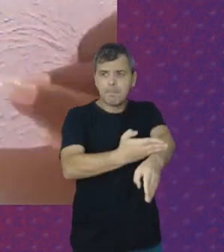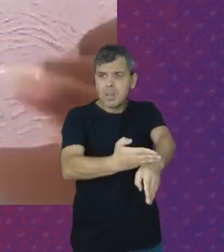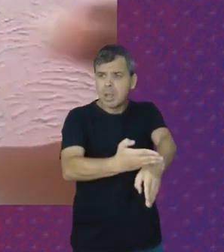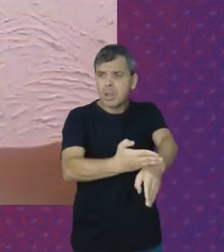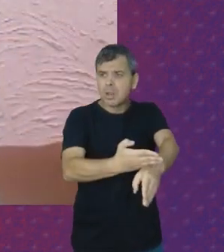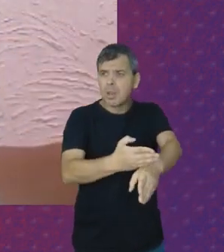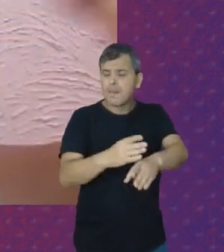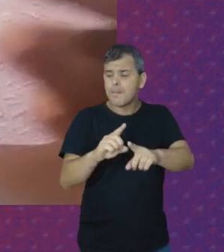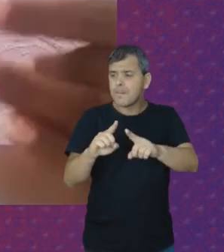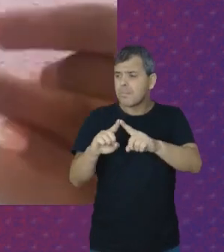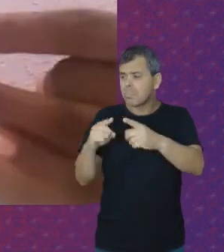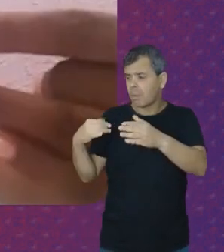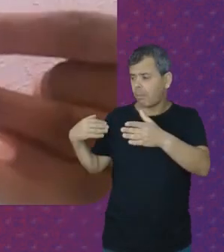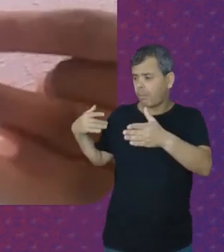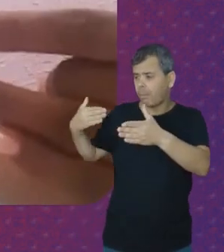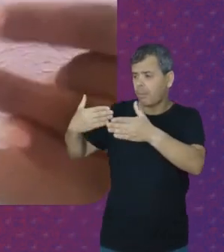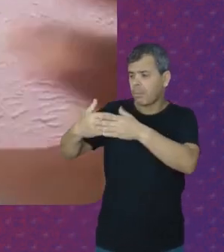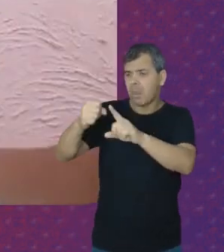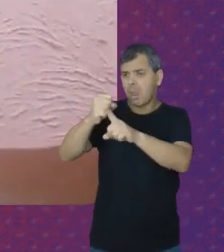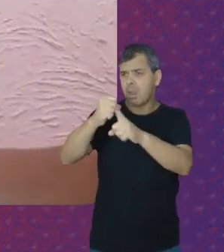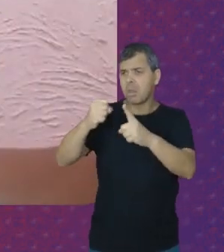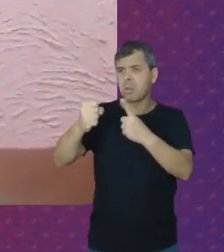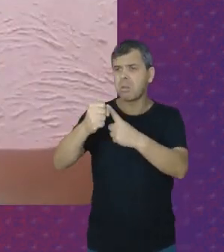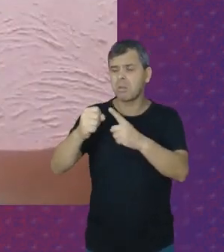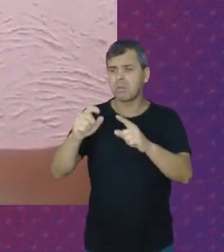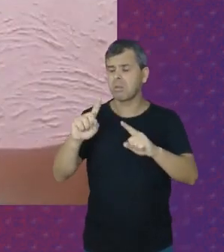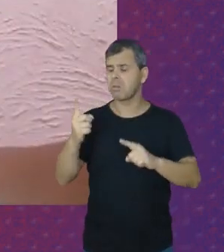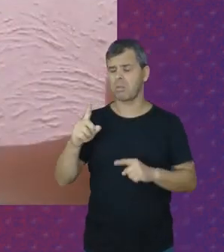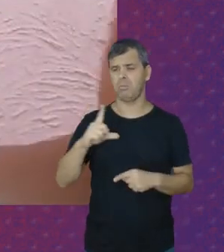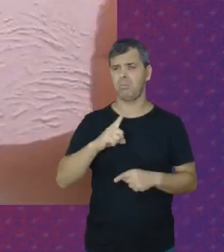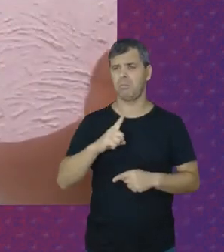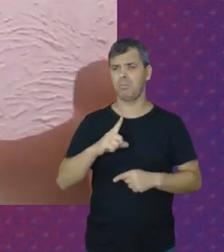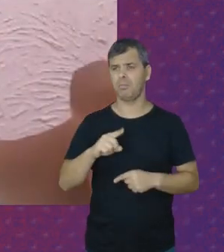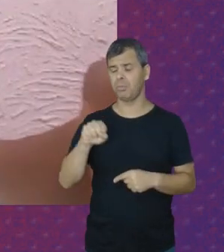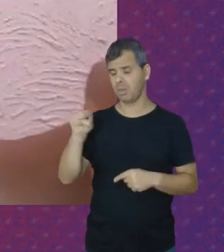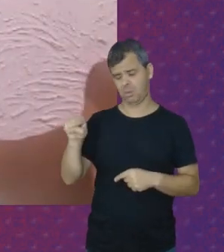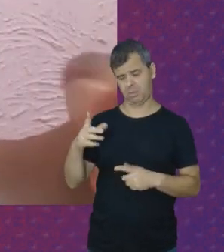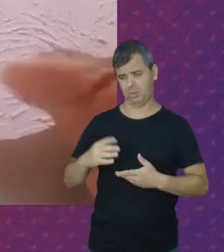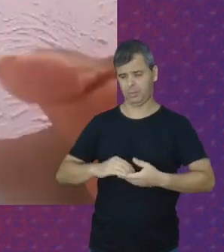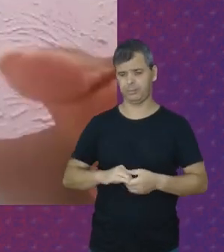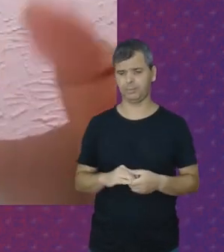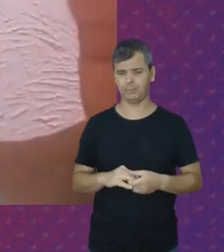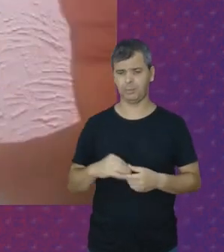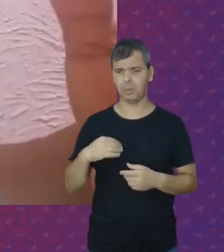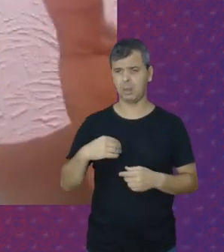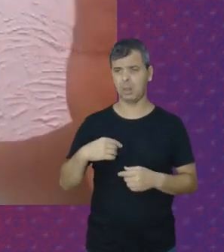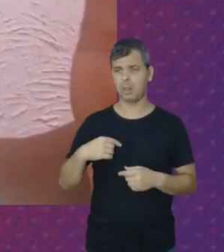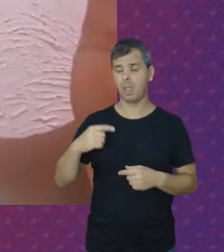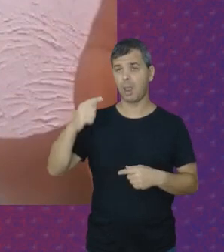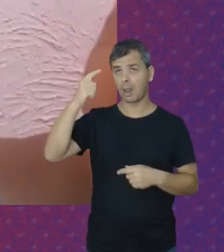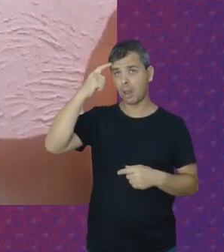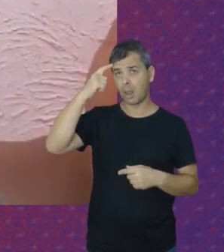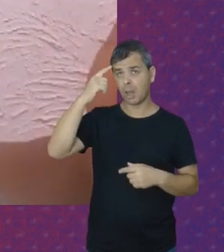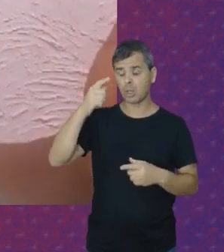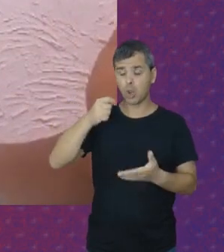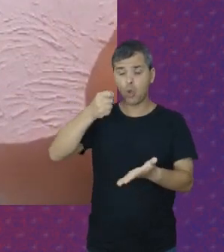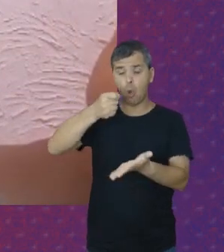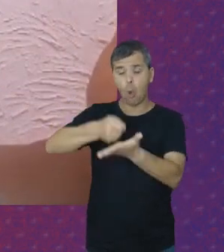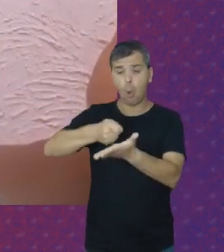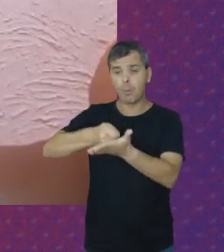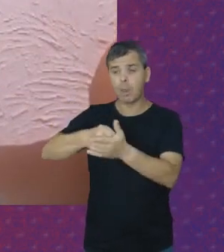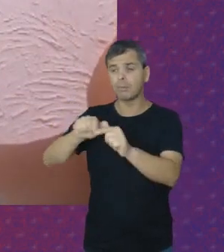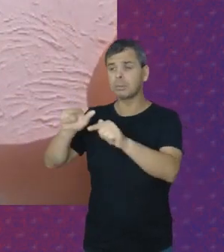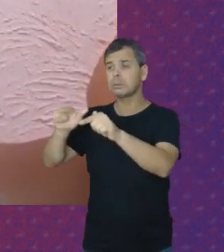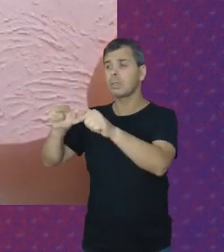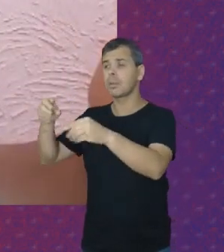Mas a mídia A sociedade Não tirou Isso Da cabeça Que a gente Tem obrigação De